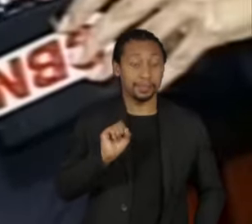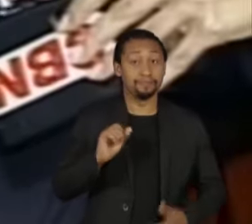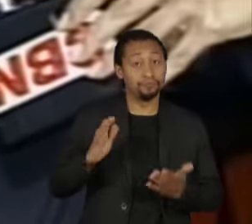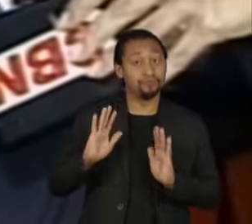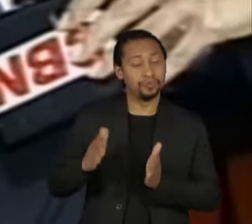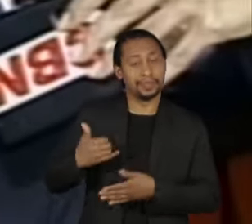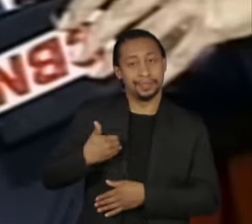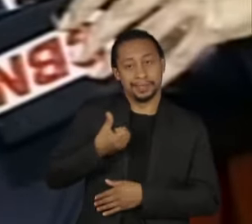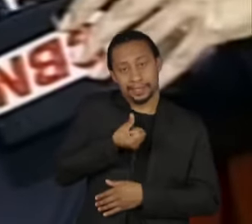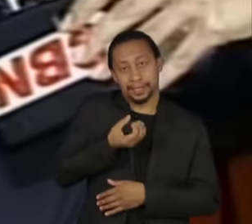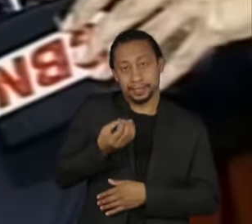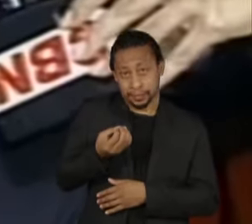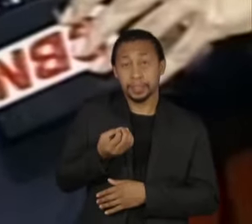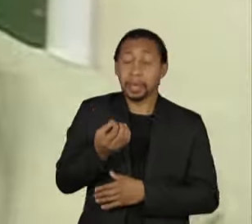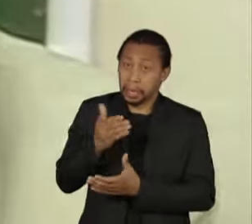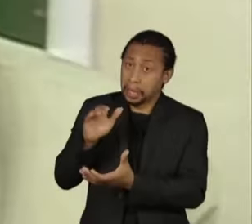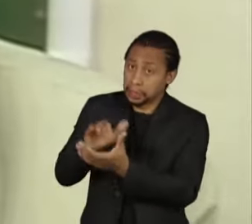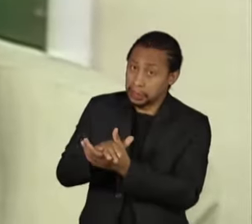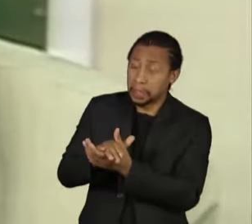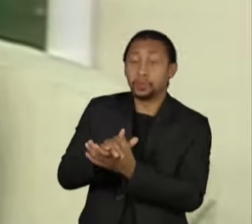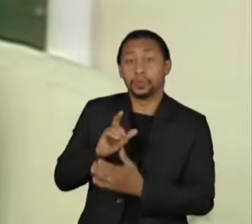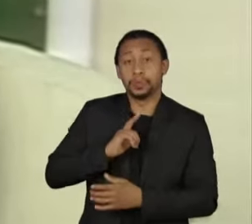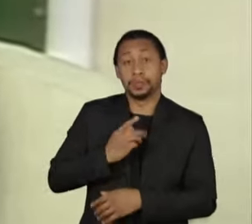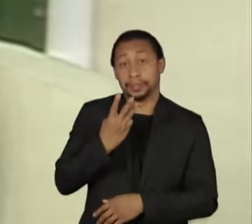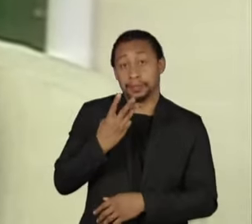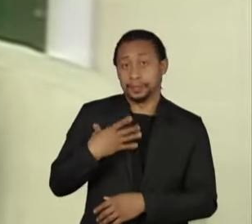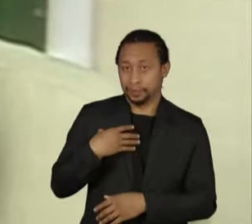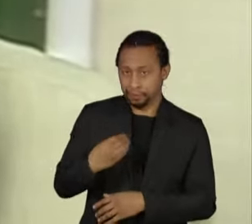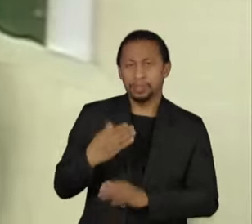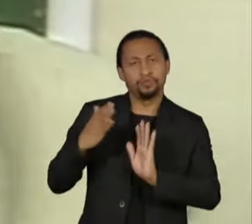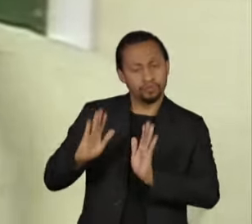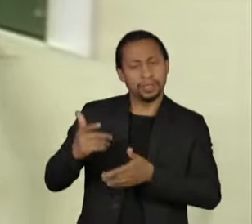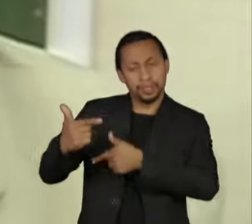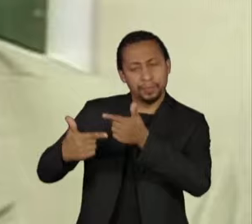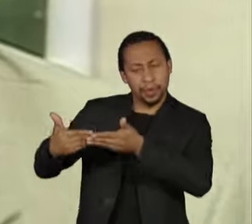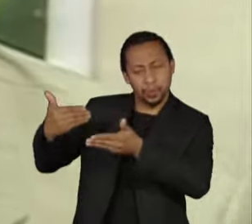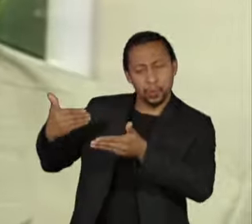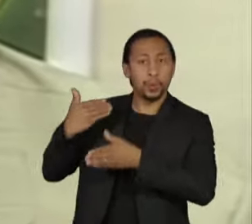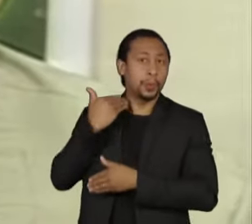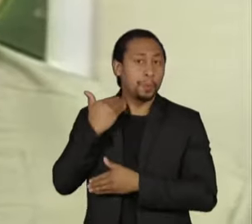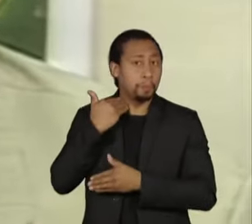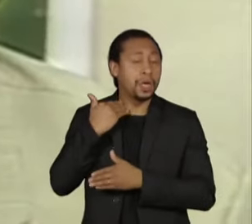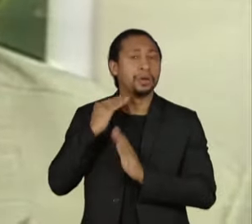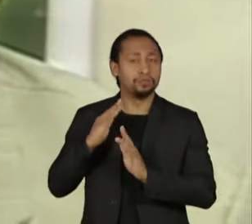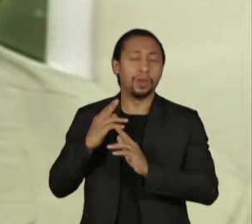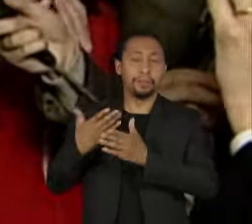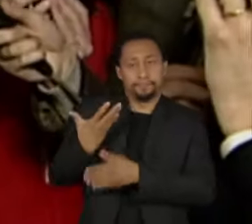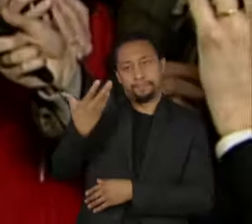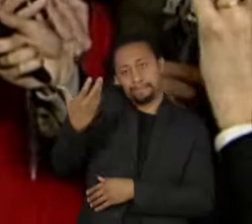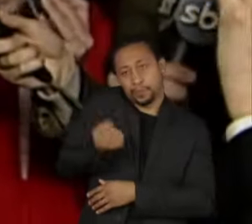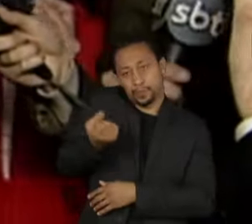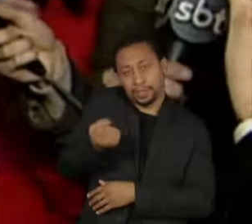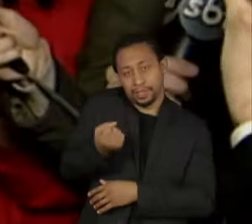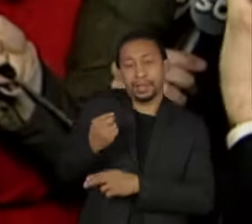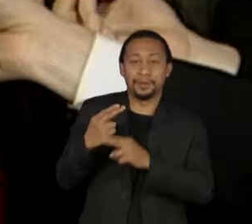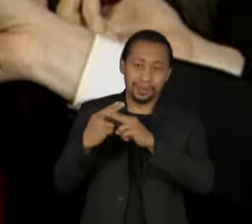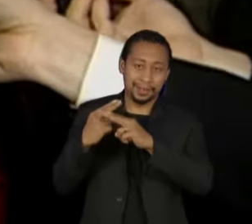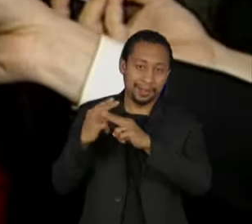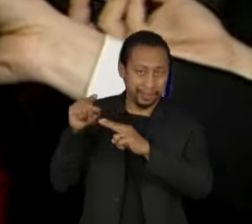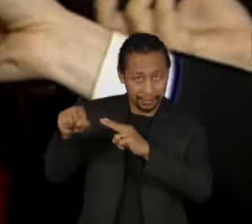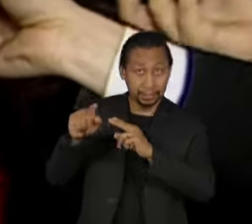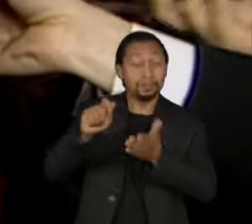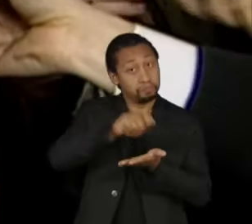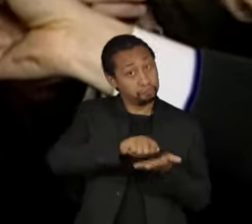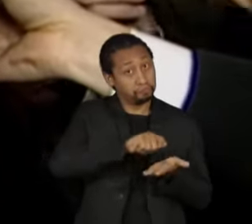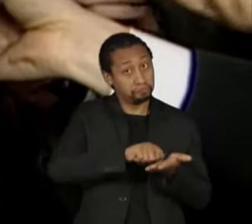anos, é casado e pai de três filhos. Foi bancário e é aposentado de carreira da Caixa Econômica Federal. Também é escritor,